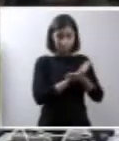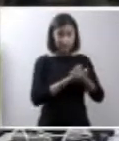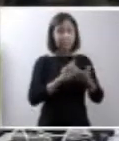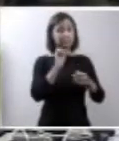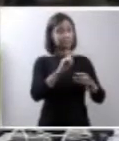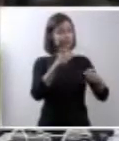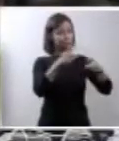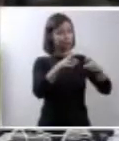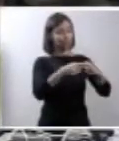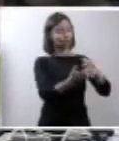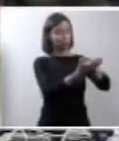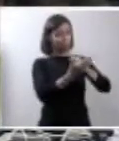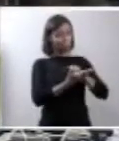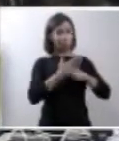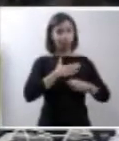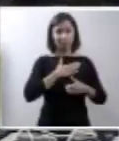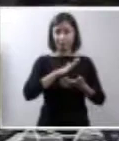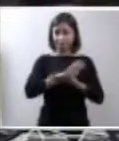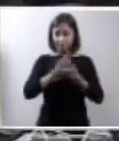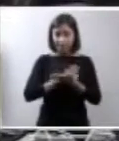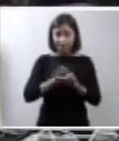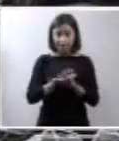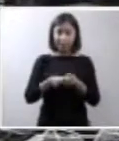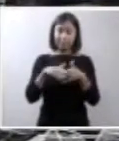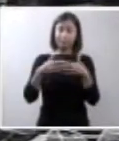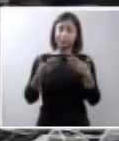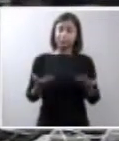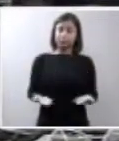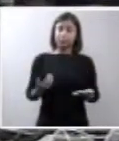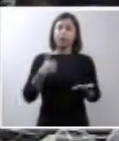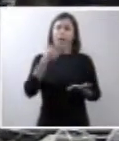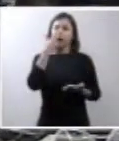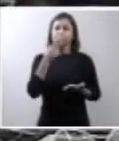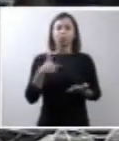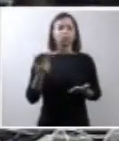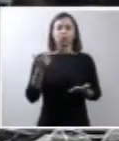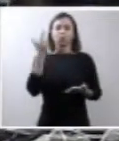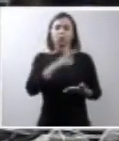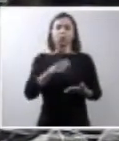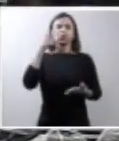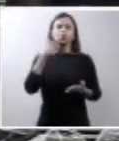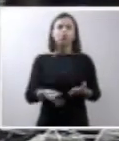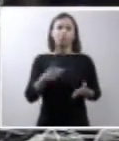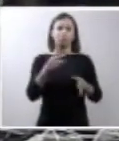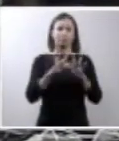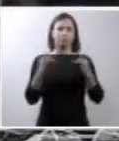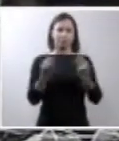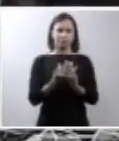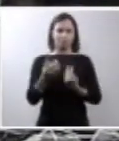feito o que eu fiz, hoje talvez eu não teria nem construído uma nova família.